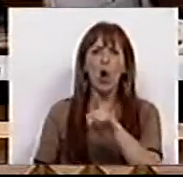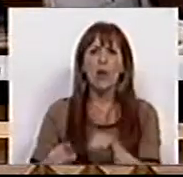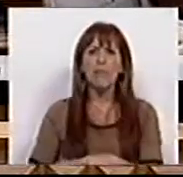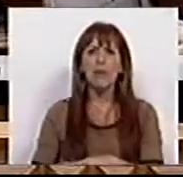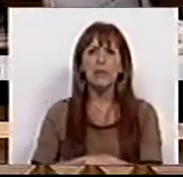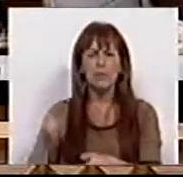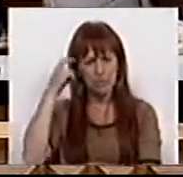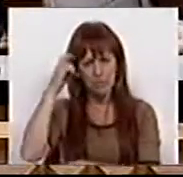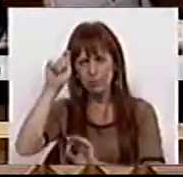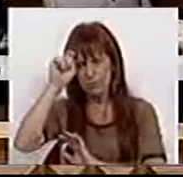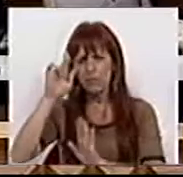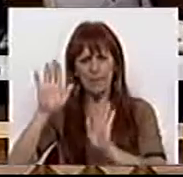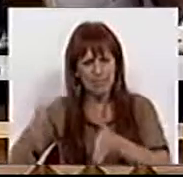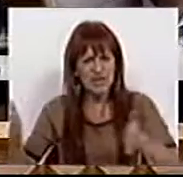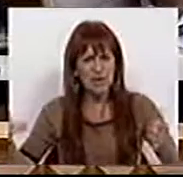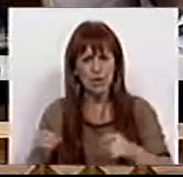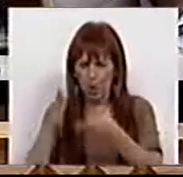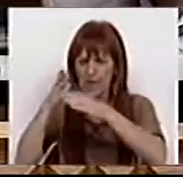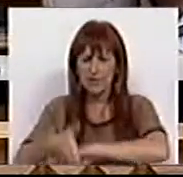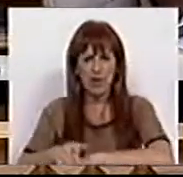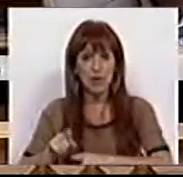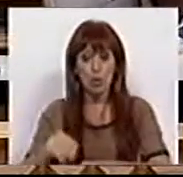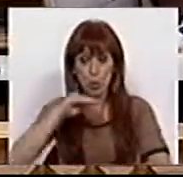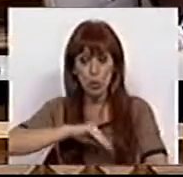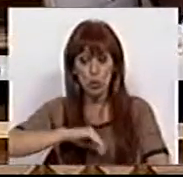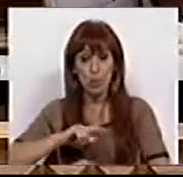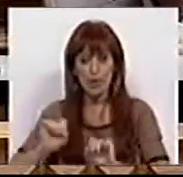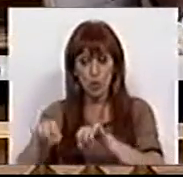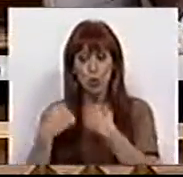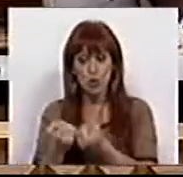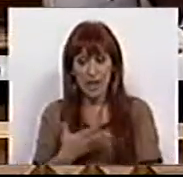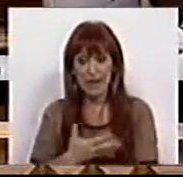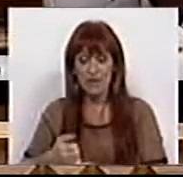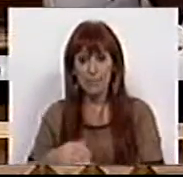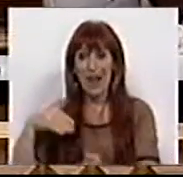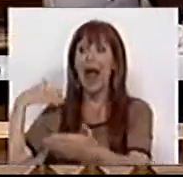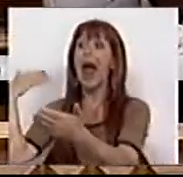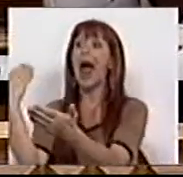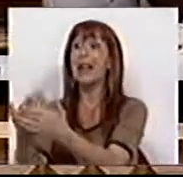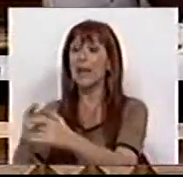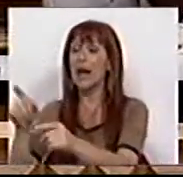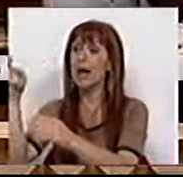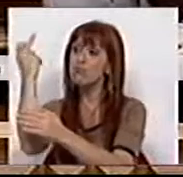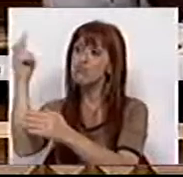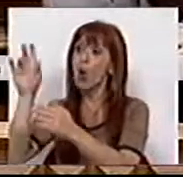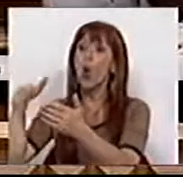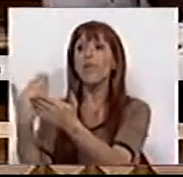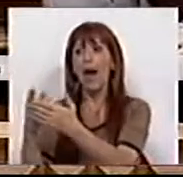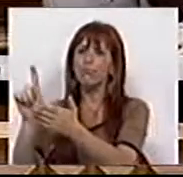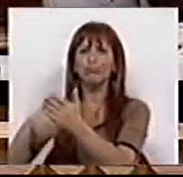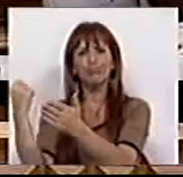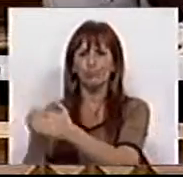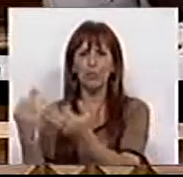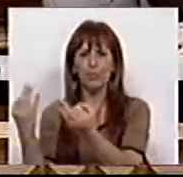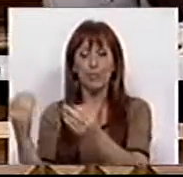consideração de que devem ter acesso ao subsídio social de desemprego até que essa condição se efetue.